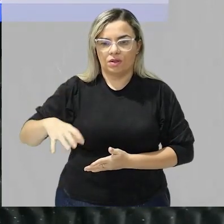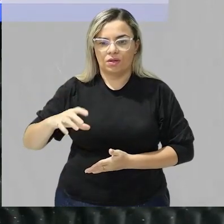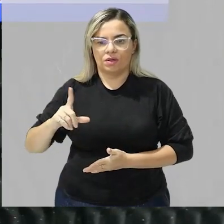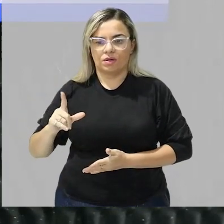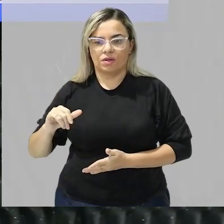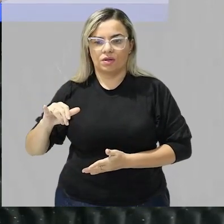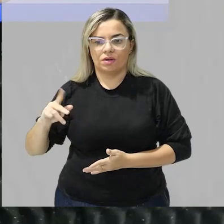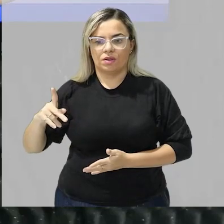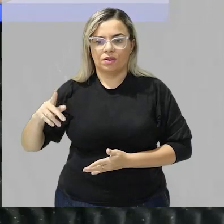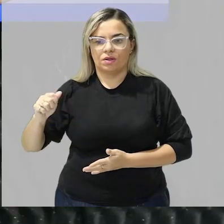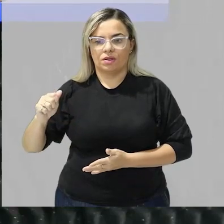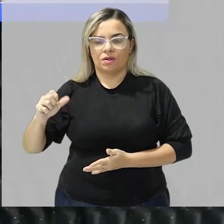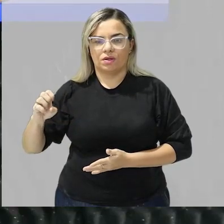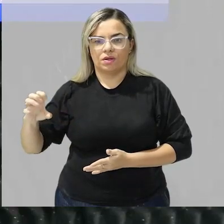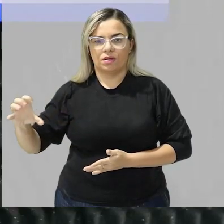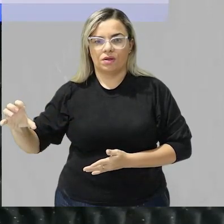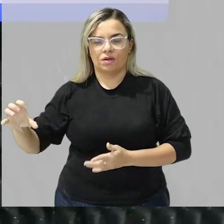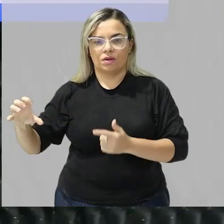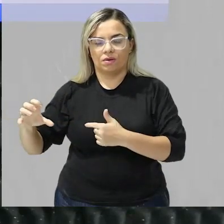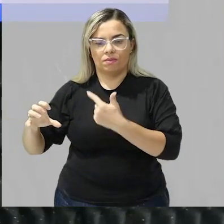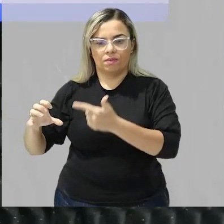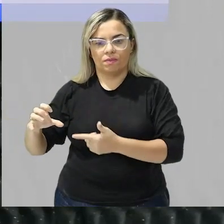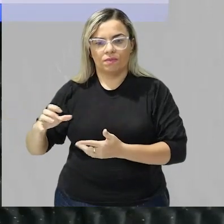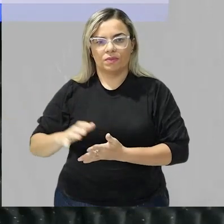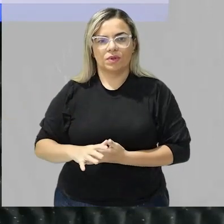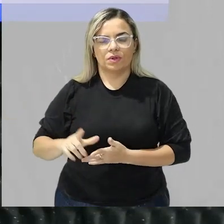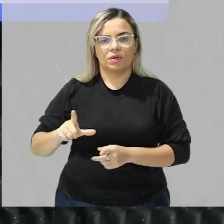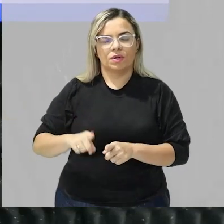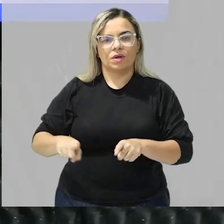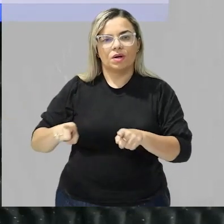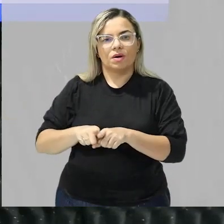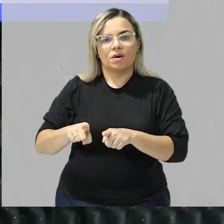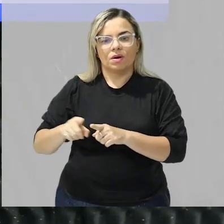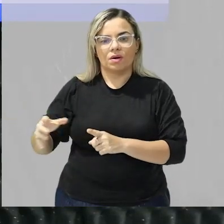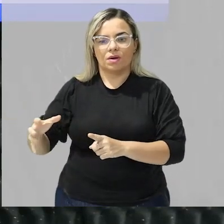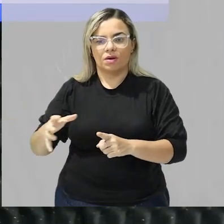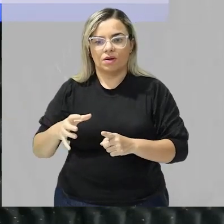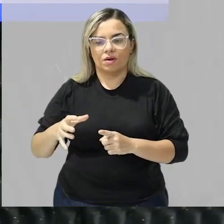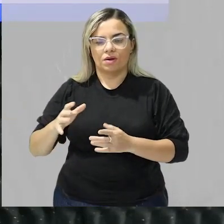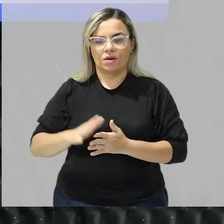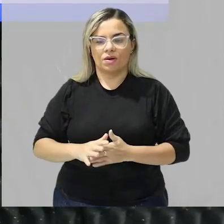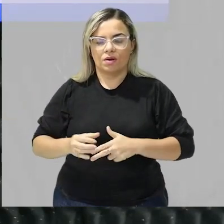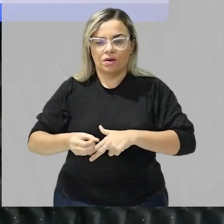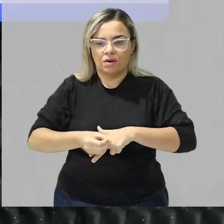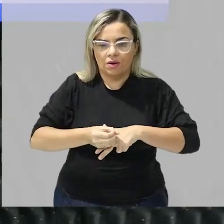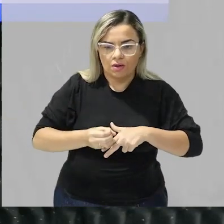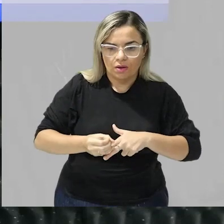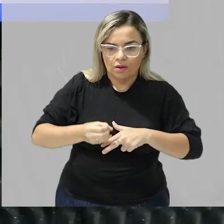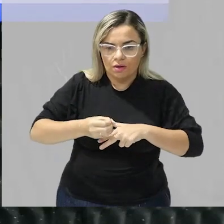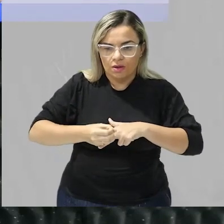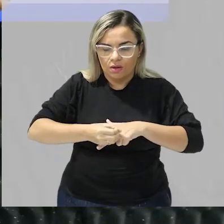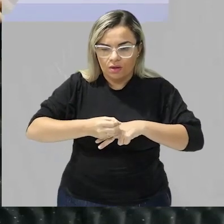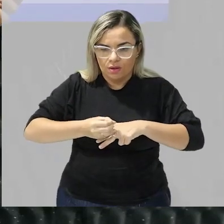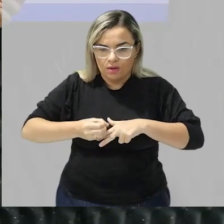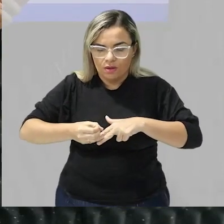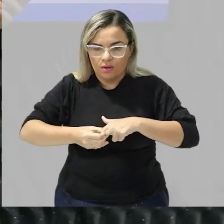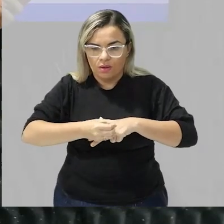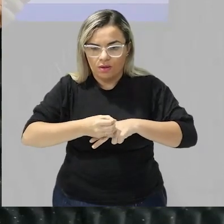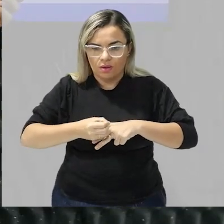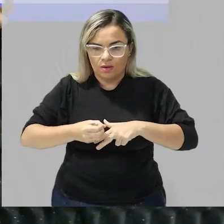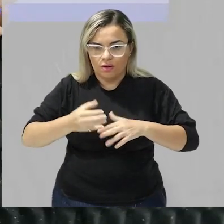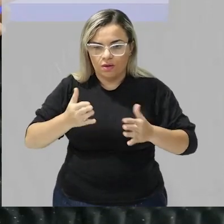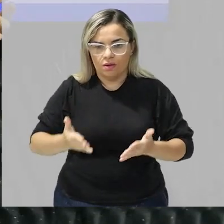lipase as lipases elas atuam sobre a gordura transformando quebrando essa gordura em